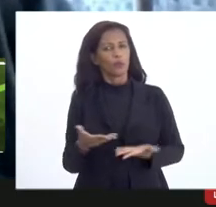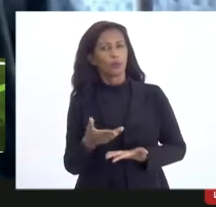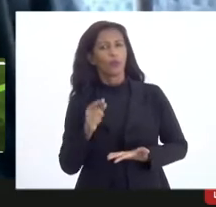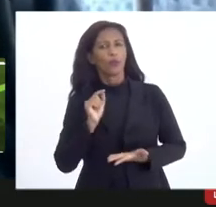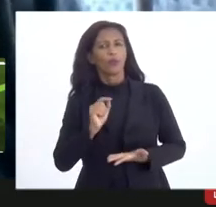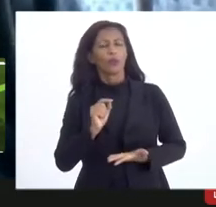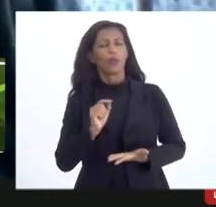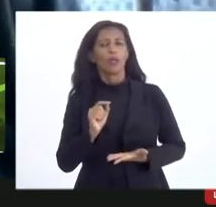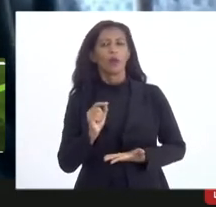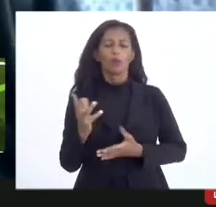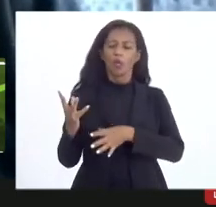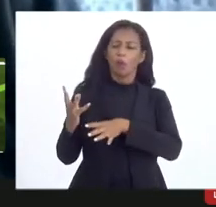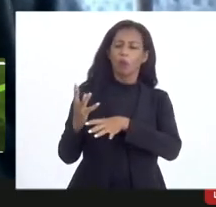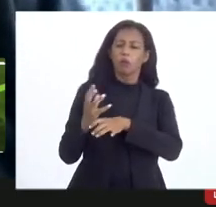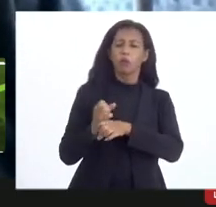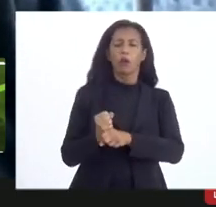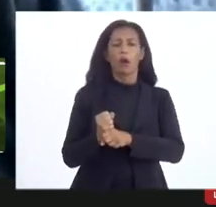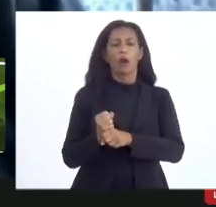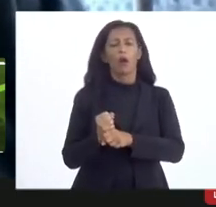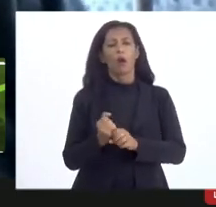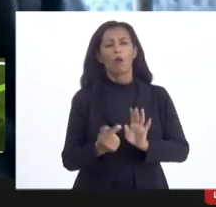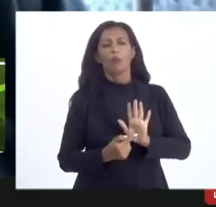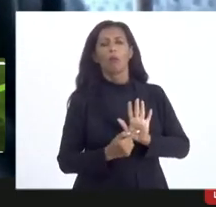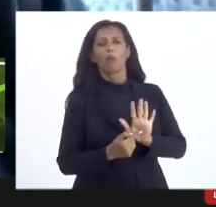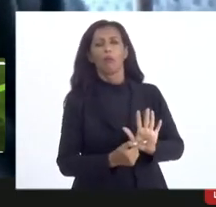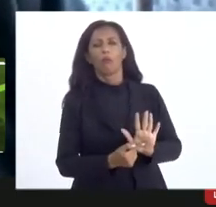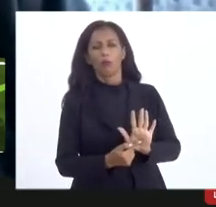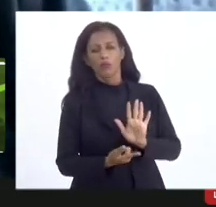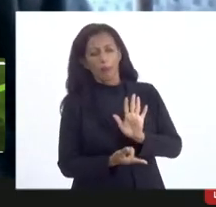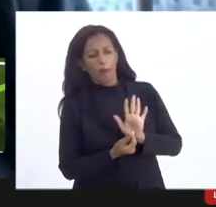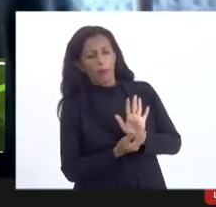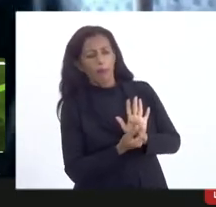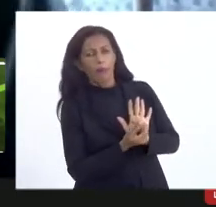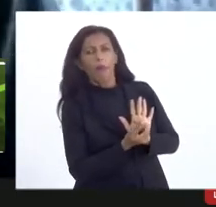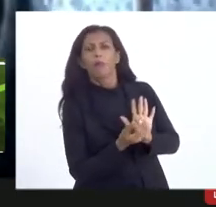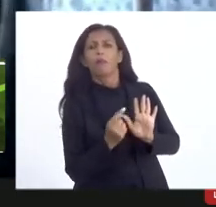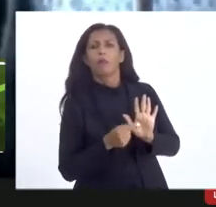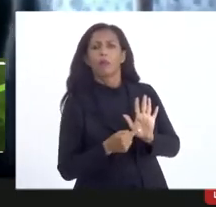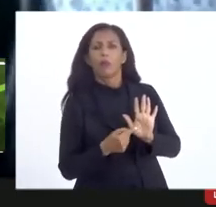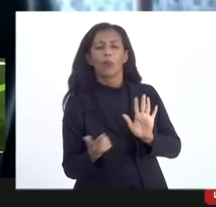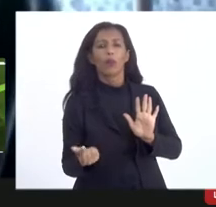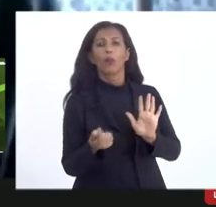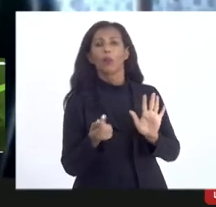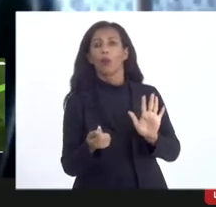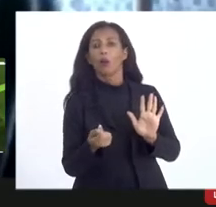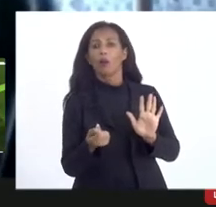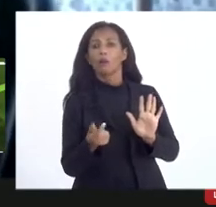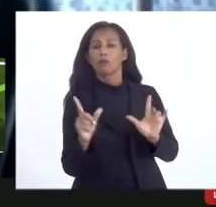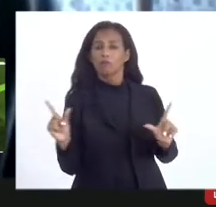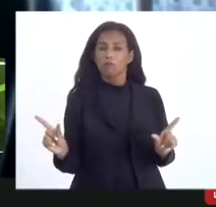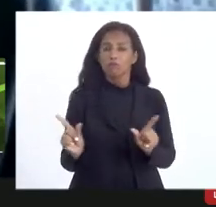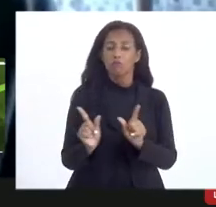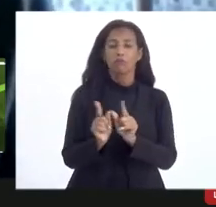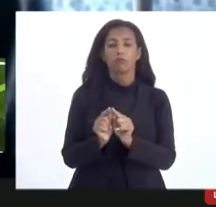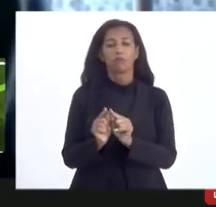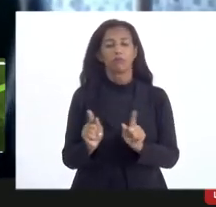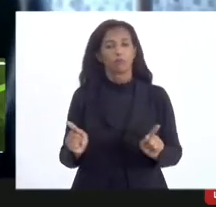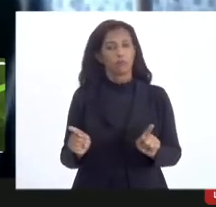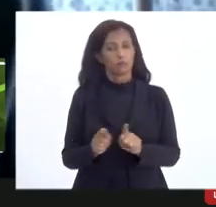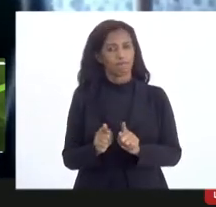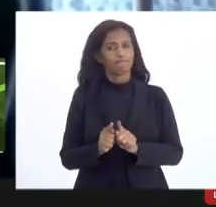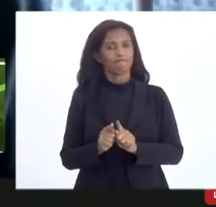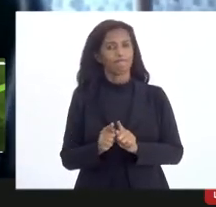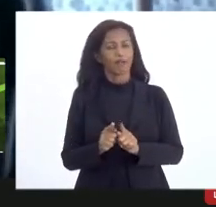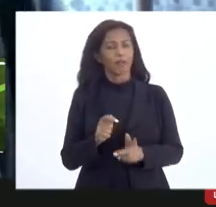questão da prestação de contas e de simplificar, tornar